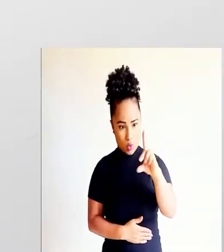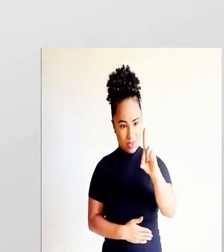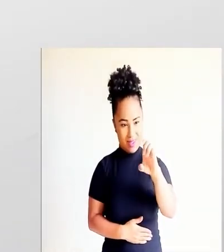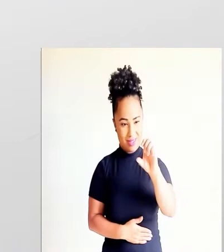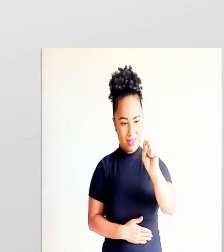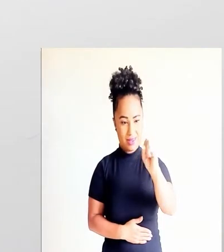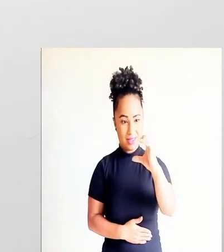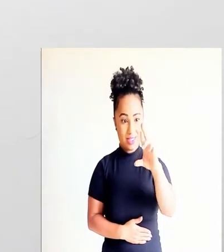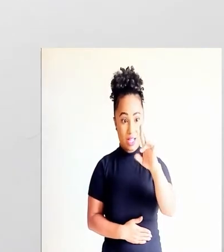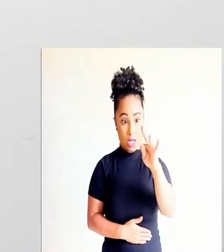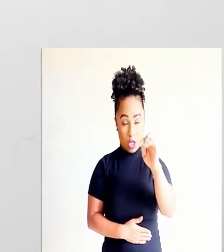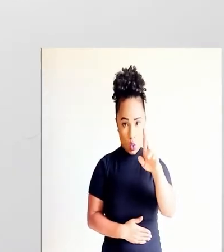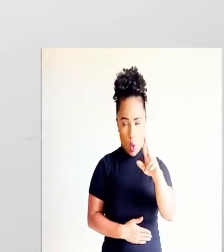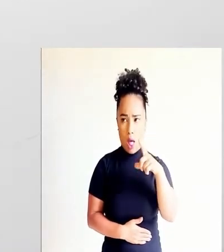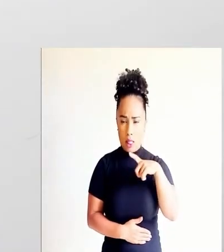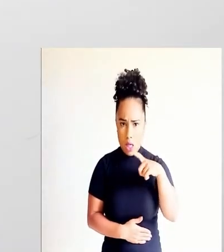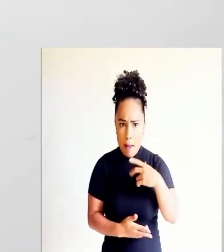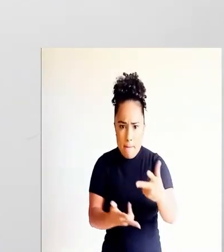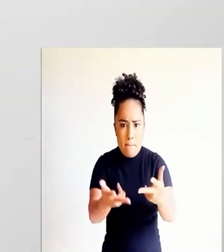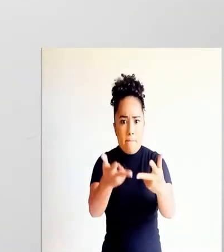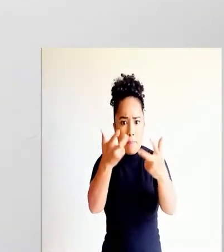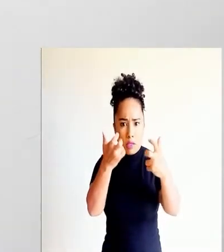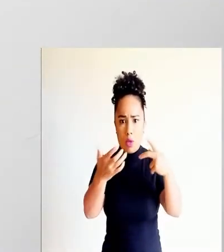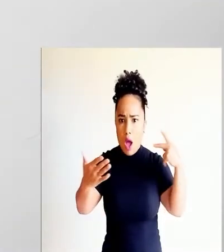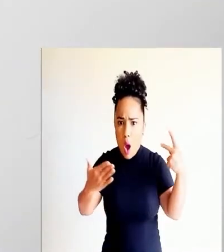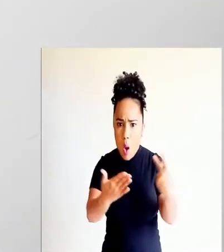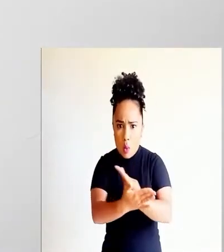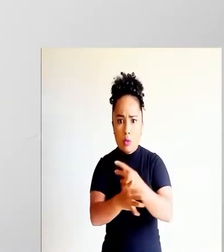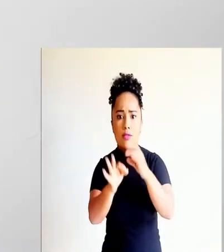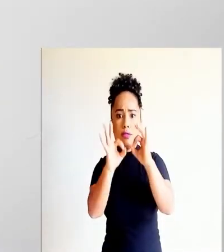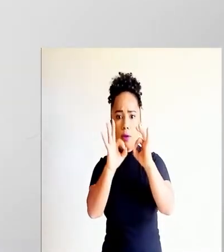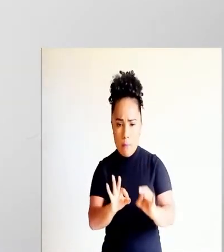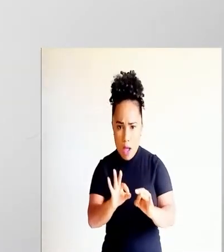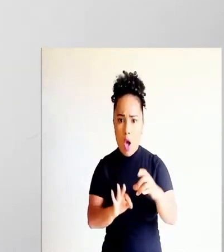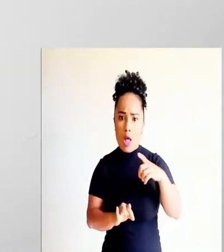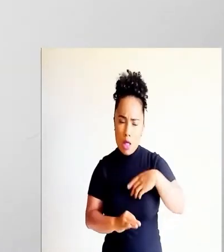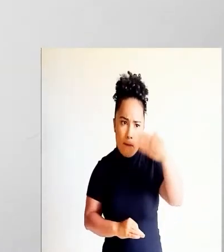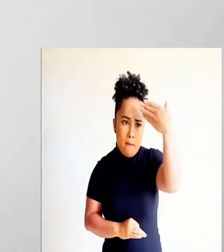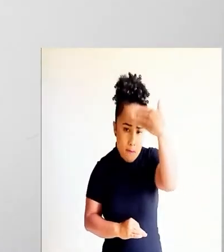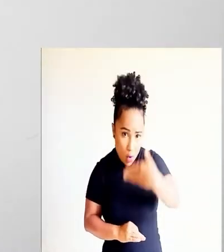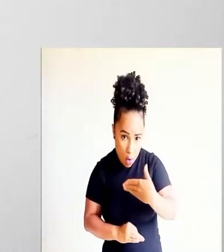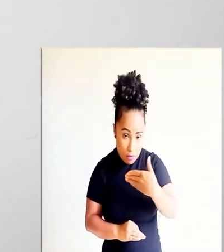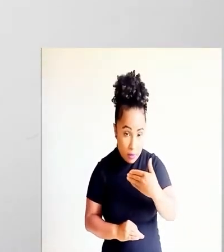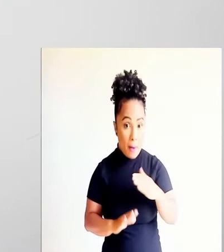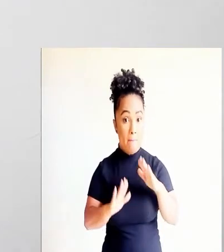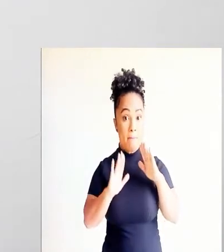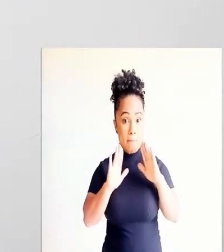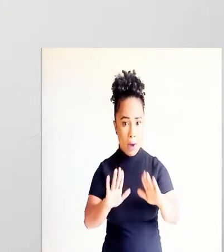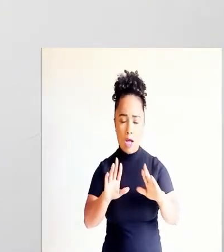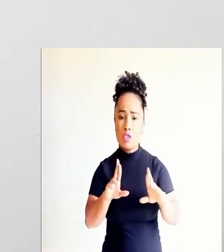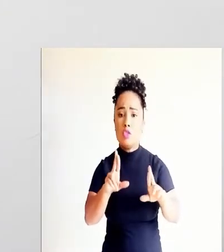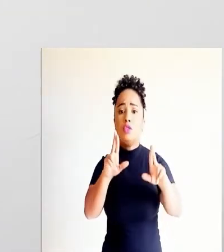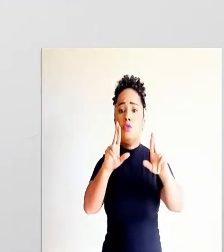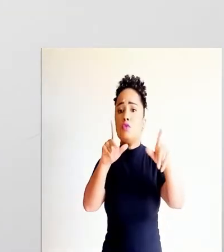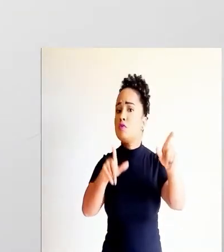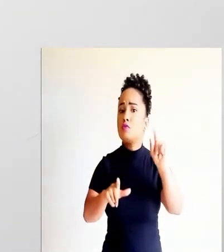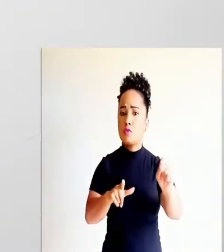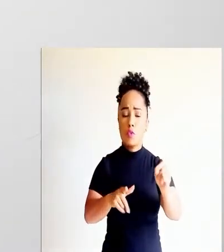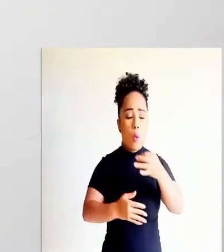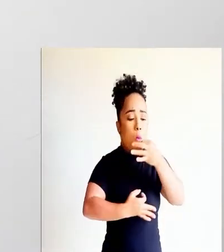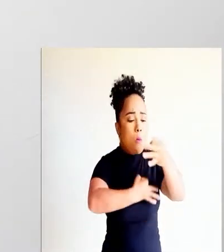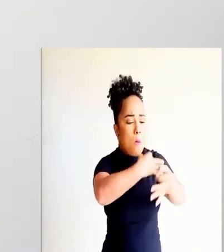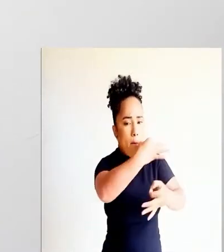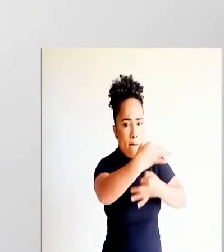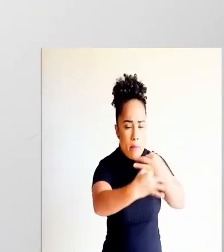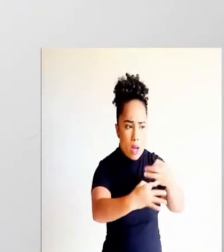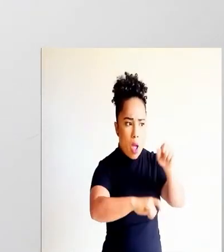Distinguir, diferenciar o fato, um acontecimento, uma ocorrência que pode ser comprovada, da opinião, que é